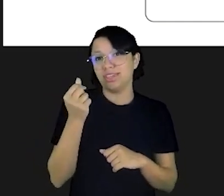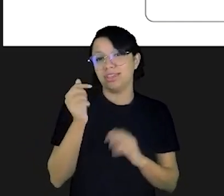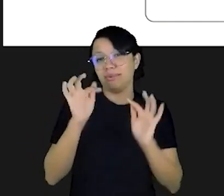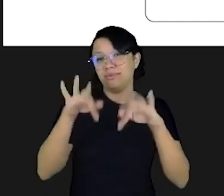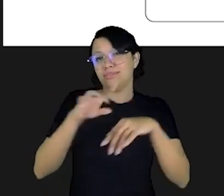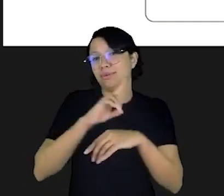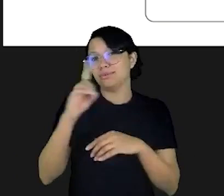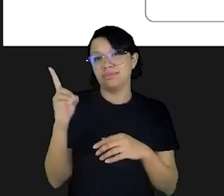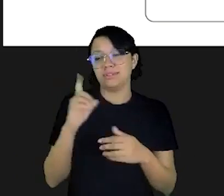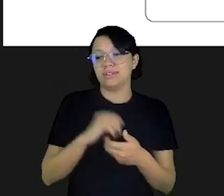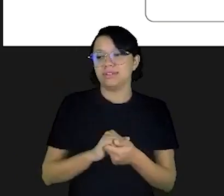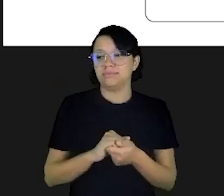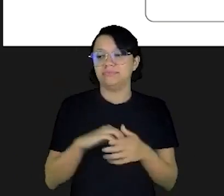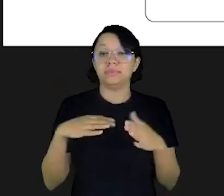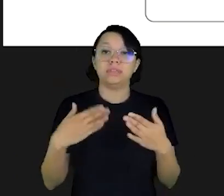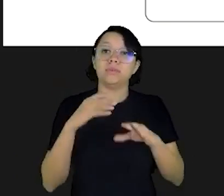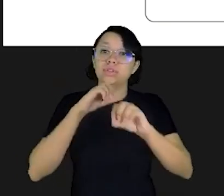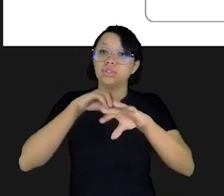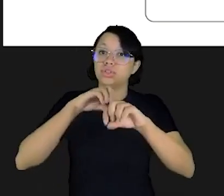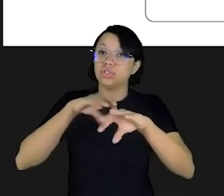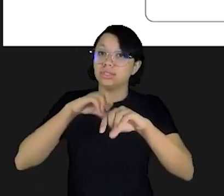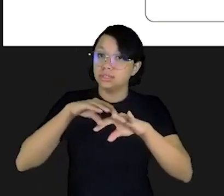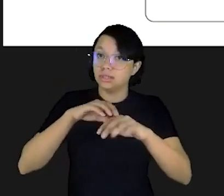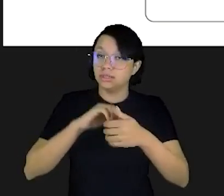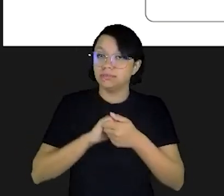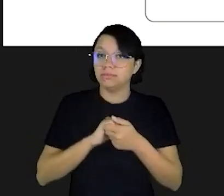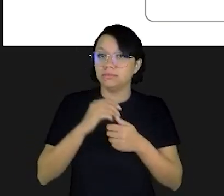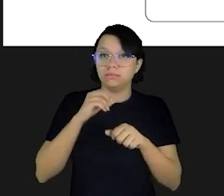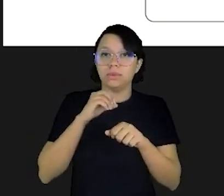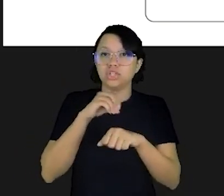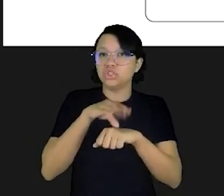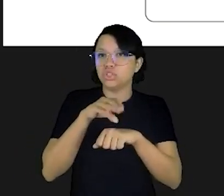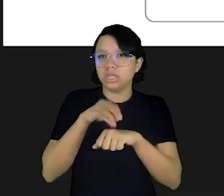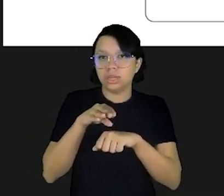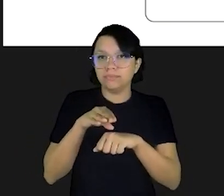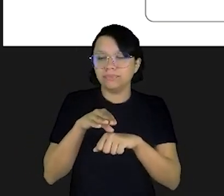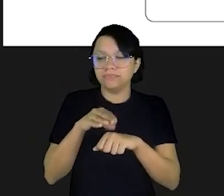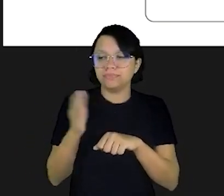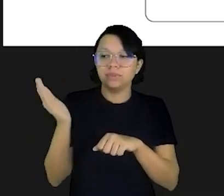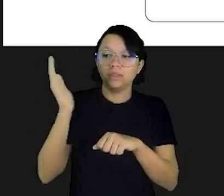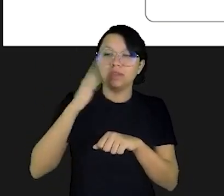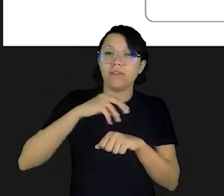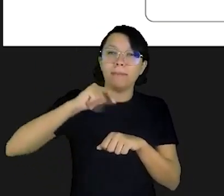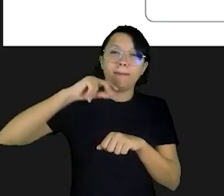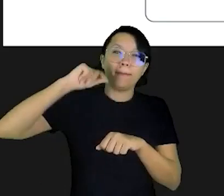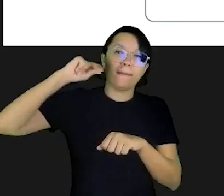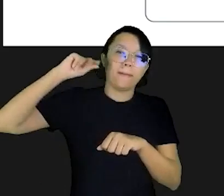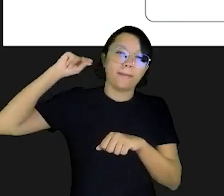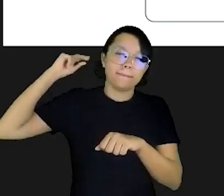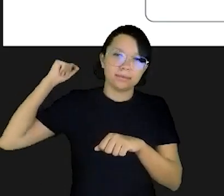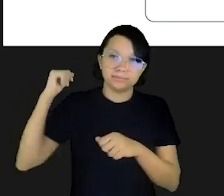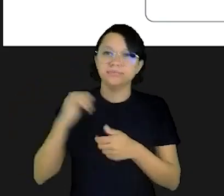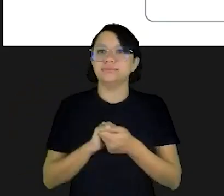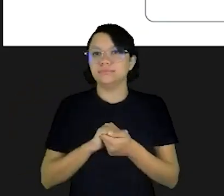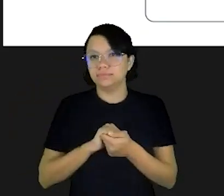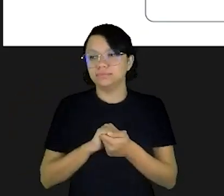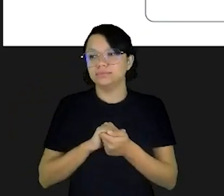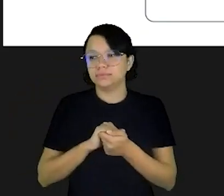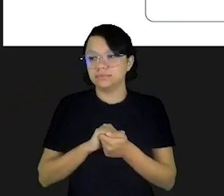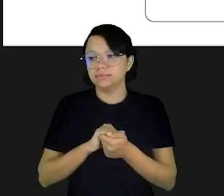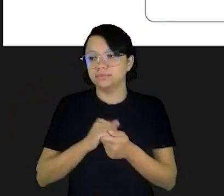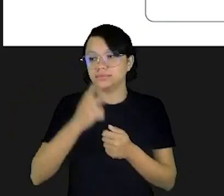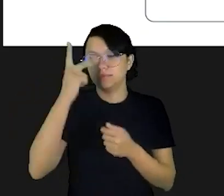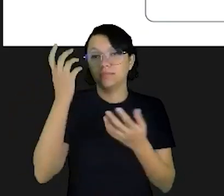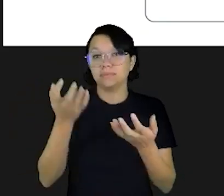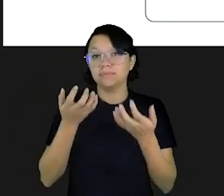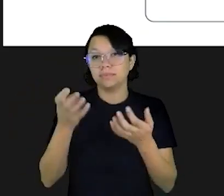final dos dias. Aí, então, a gente ensina o pulo do gato. Uma dica simples que vem lá de tempos imemoriais e